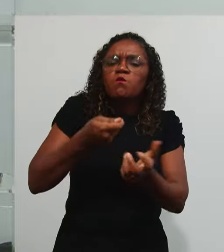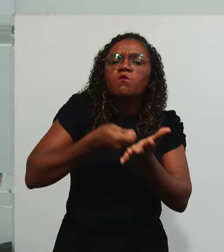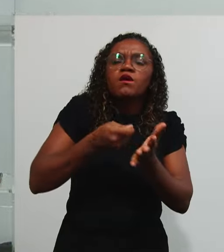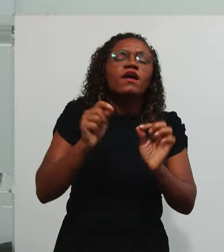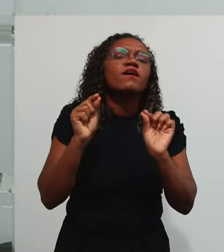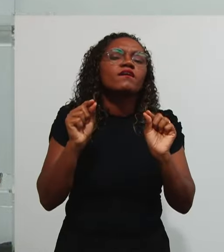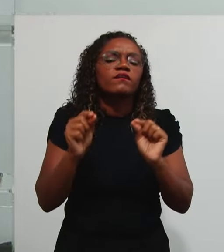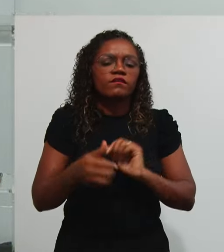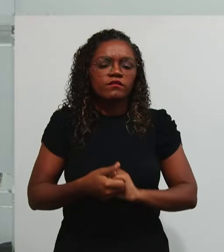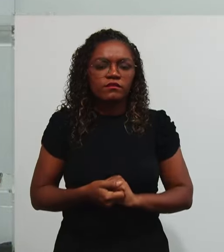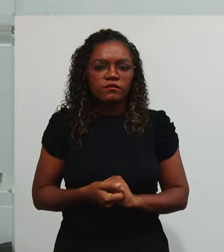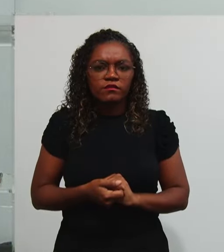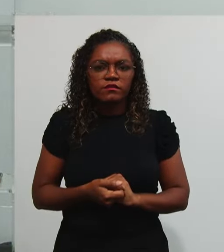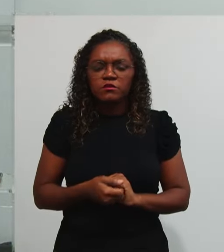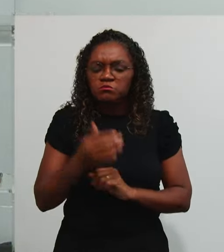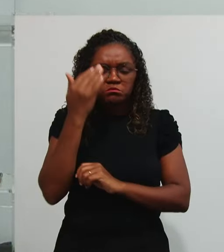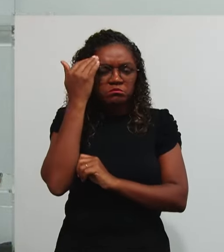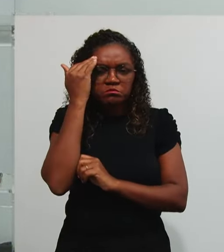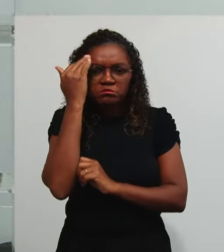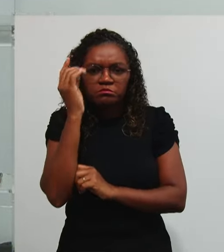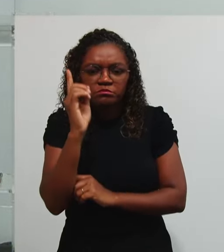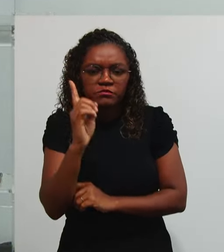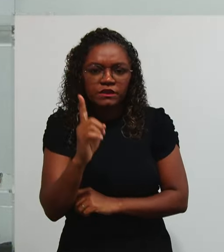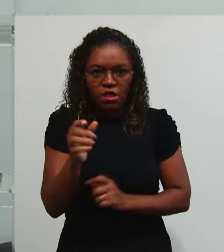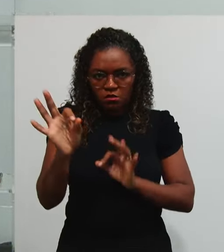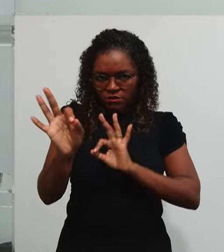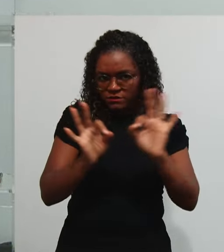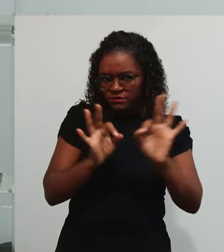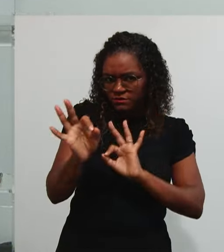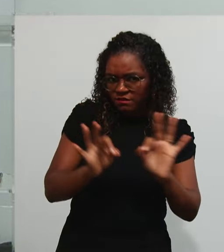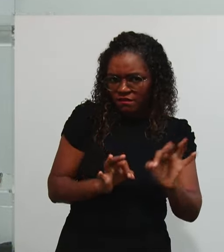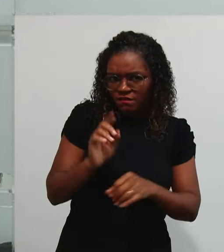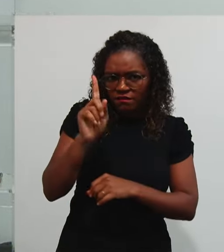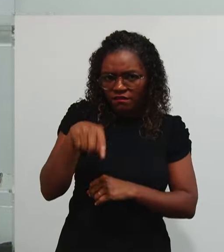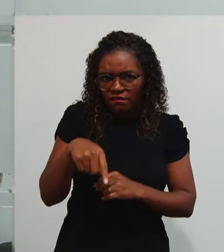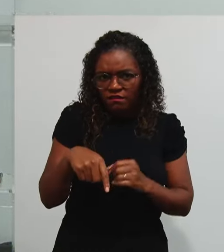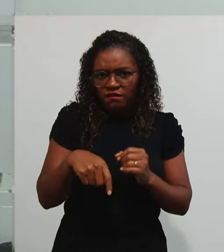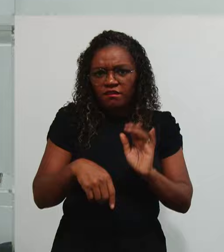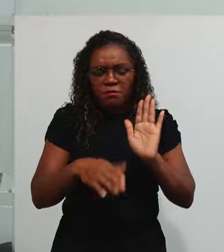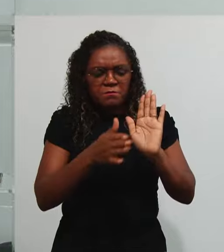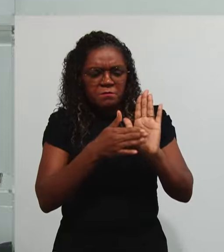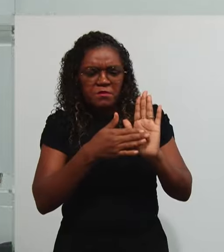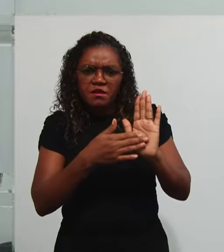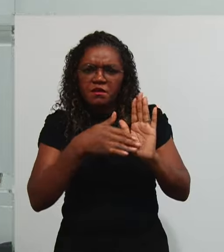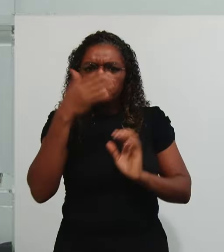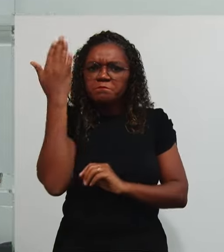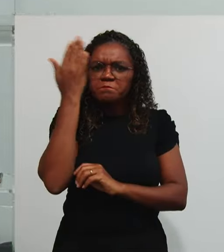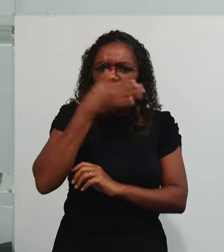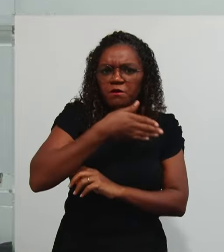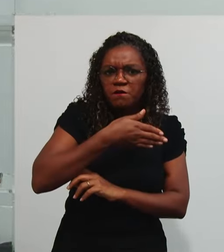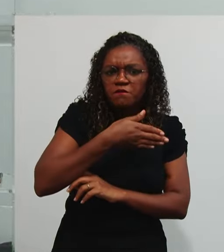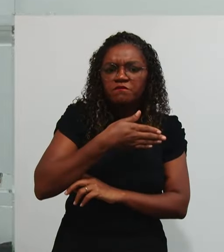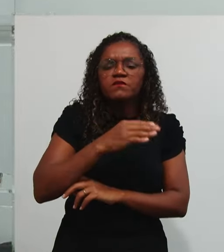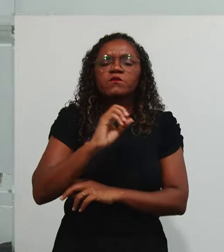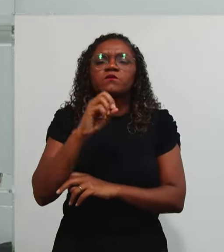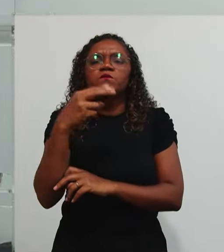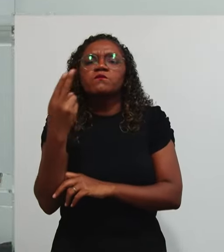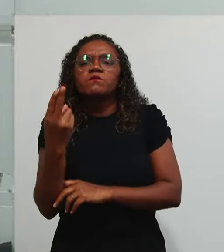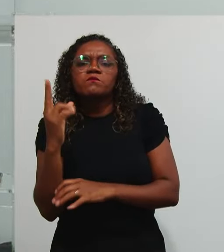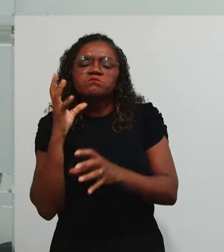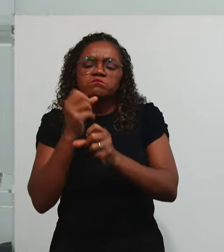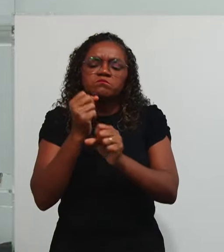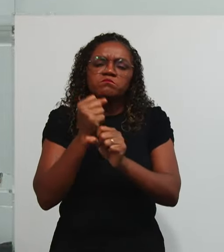Instrumentalizado É organizar As anotações Contábeis A sua Alocação Orçamentária